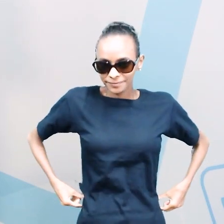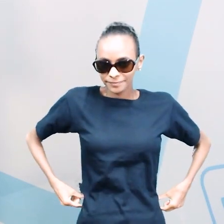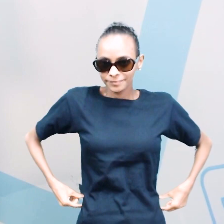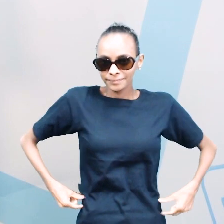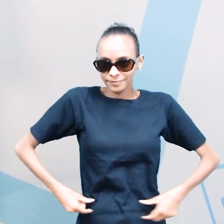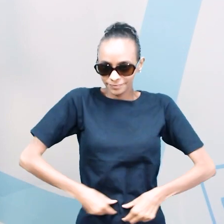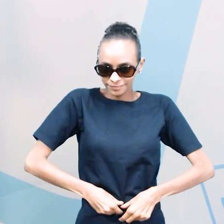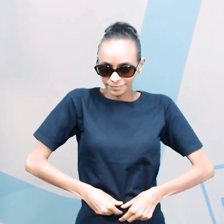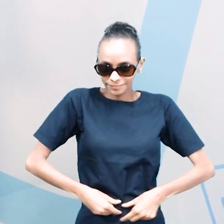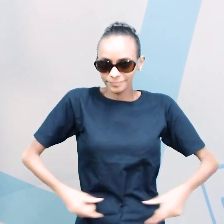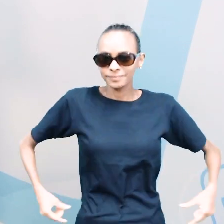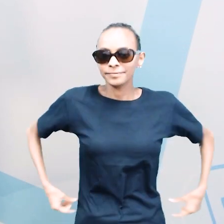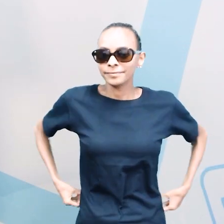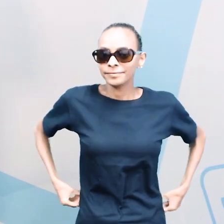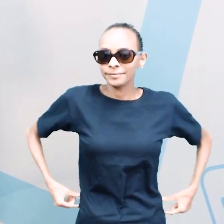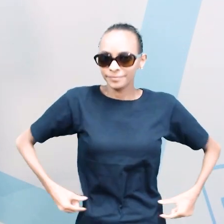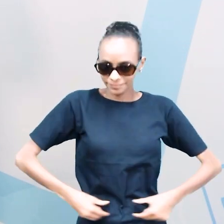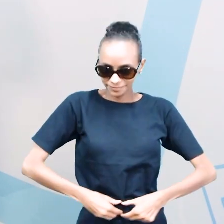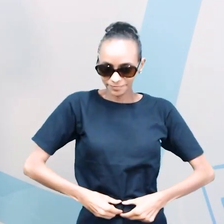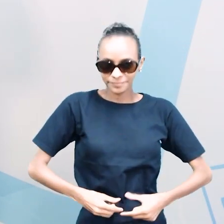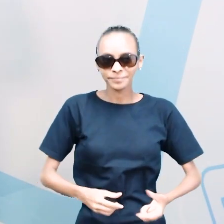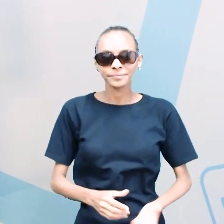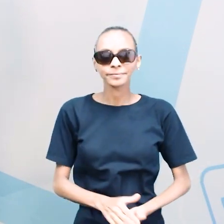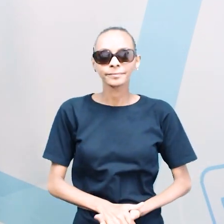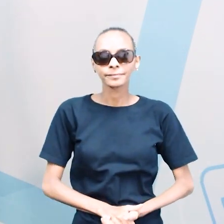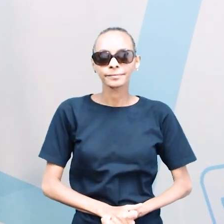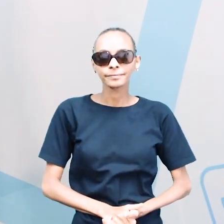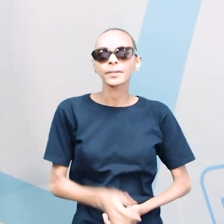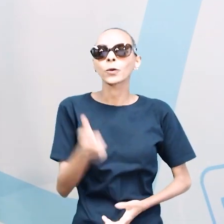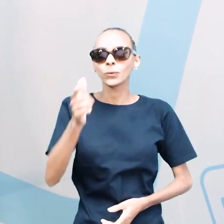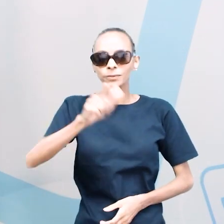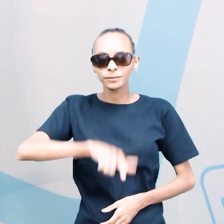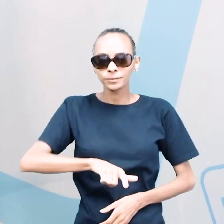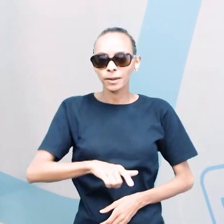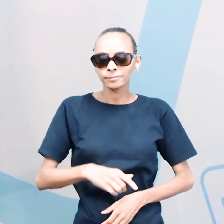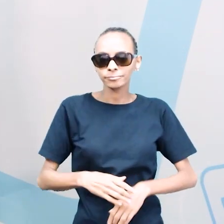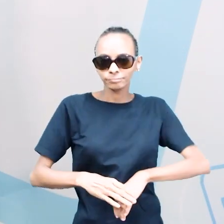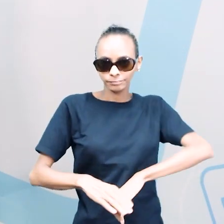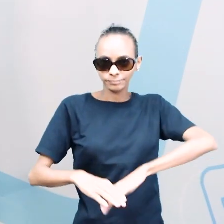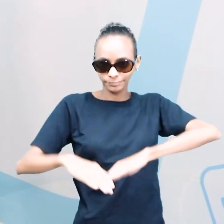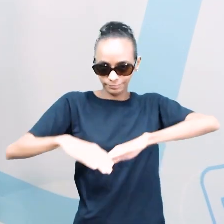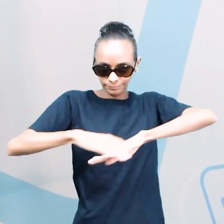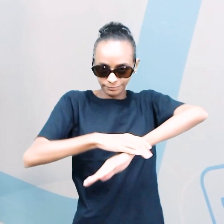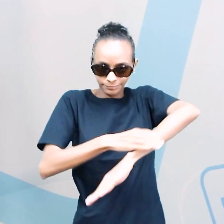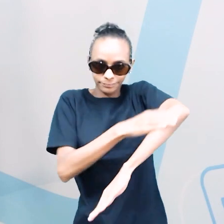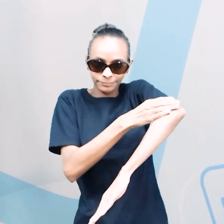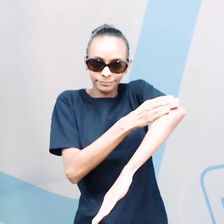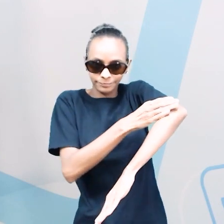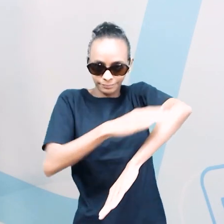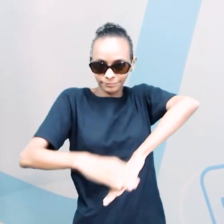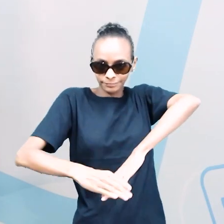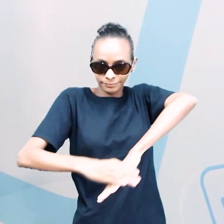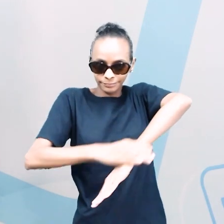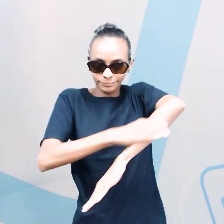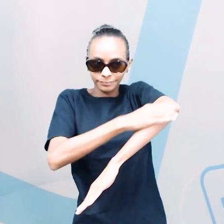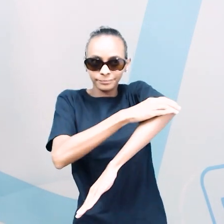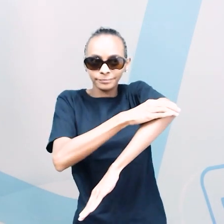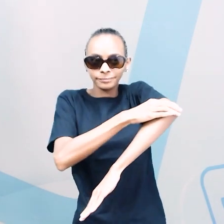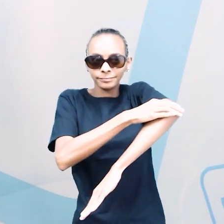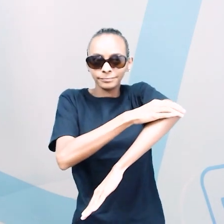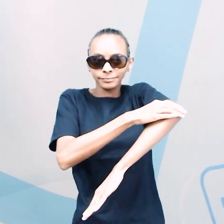Belt. Vamos continuar? Boots. Boots.